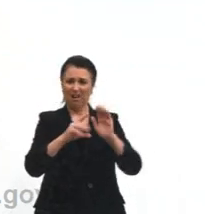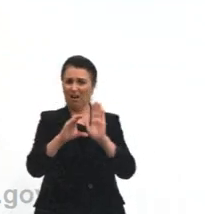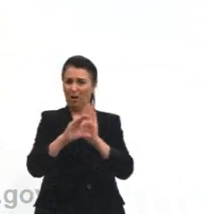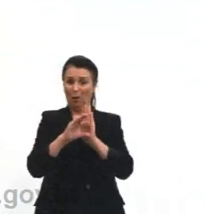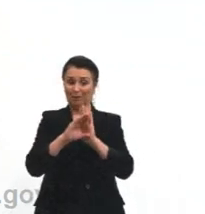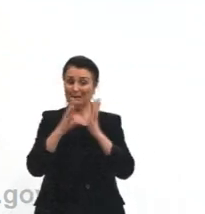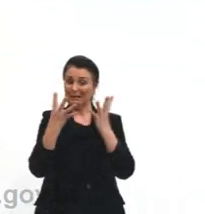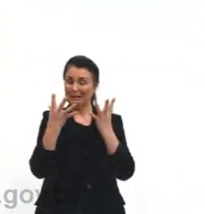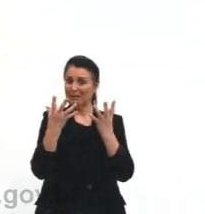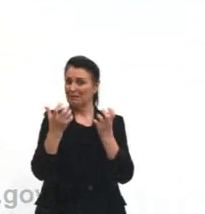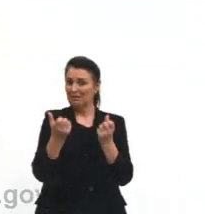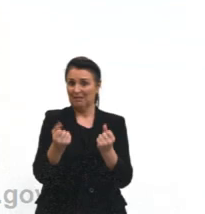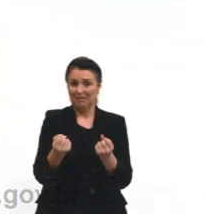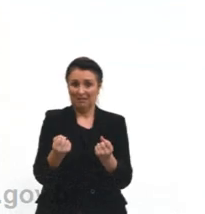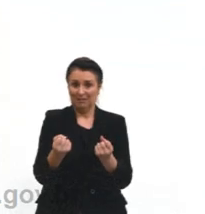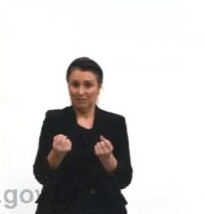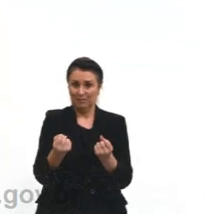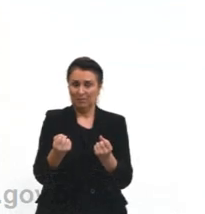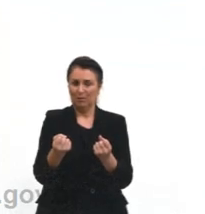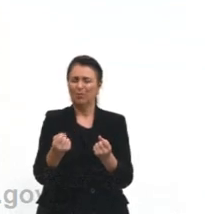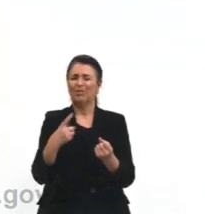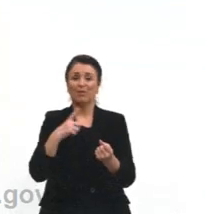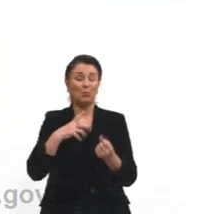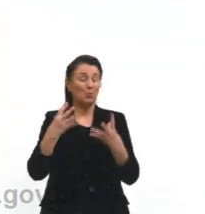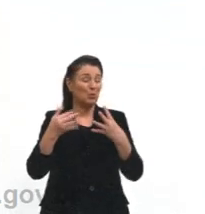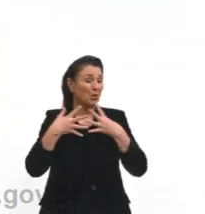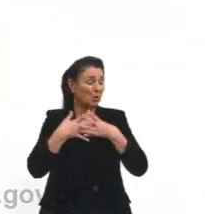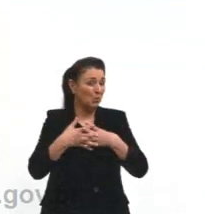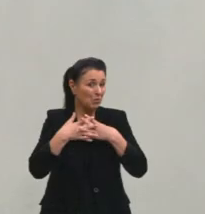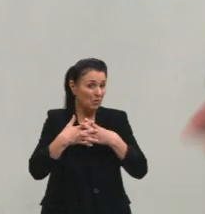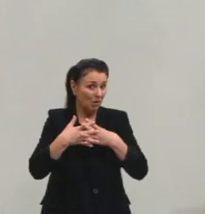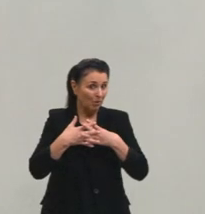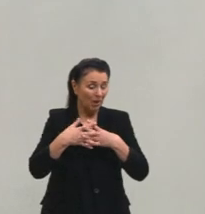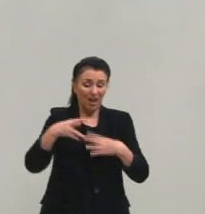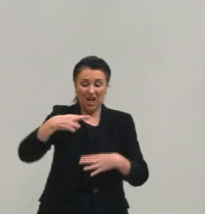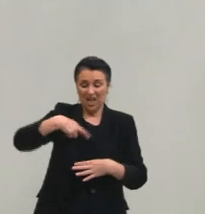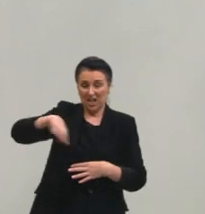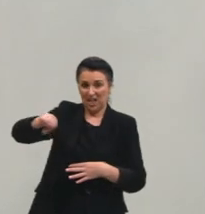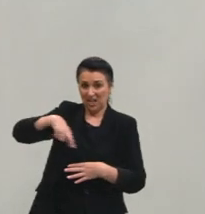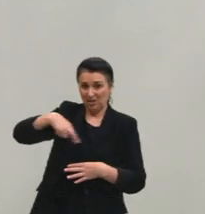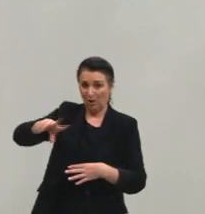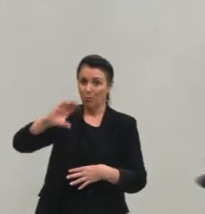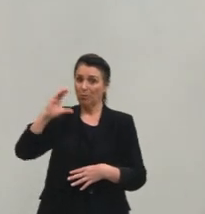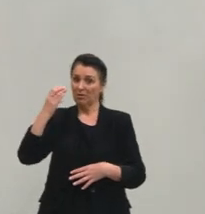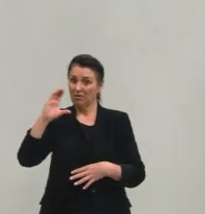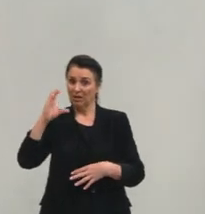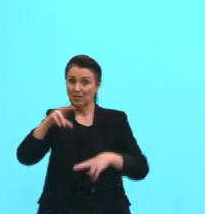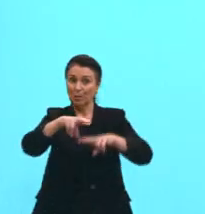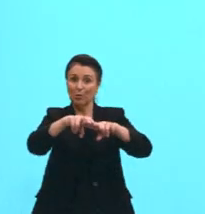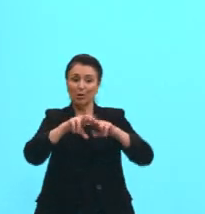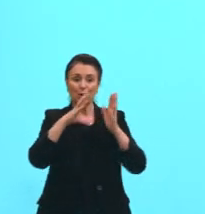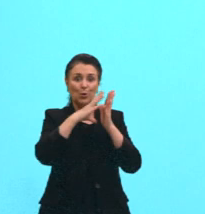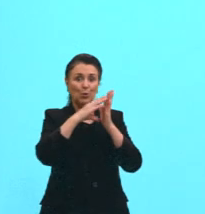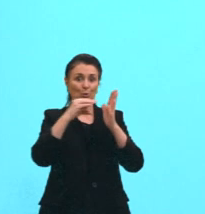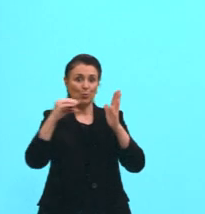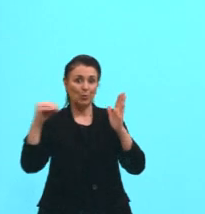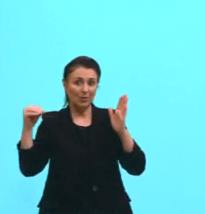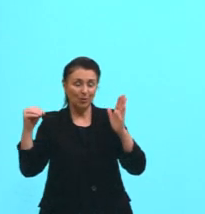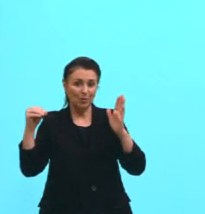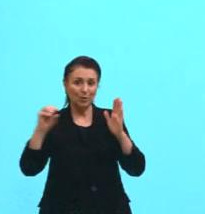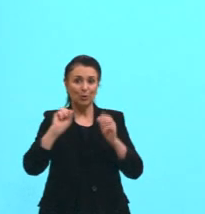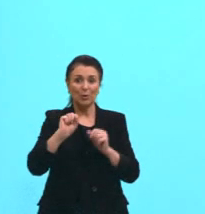centro do universo. Então, houve vários conflitos religiosos, enfim, nesta época por causa desse modelo que a gente chama de modelo